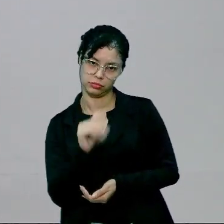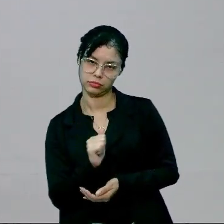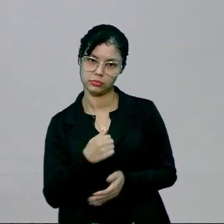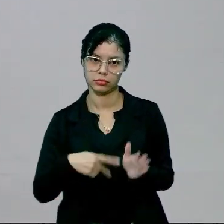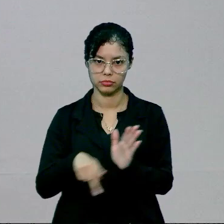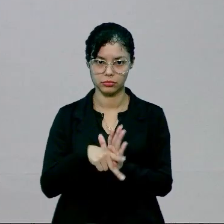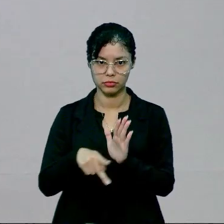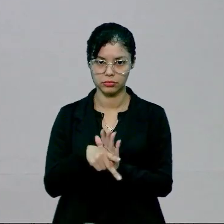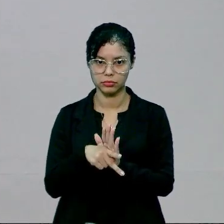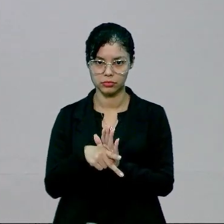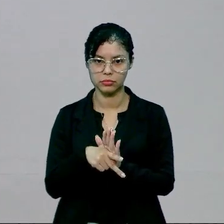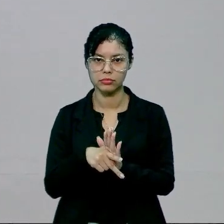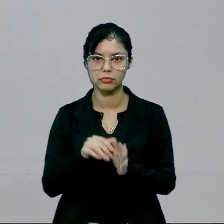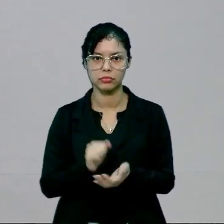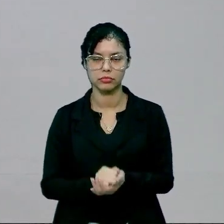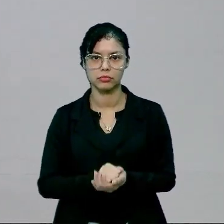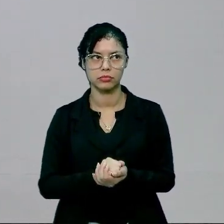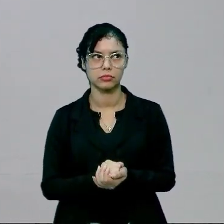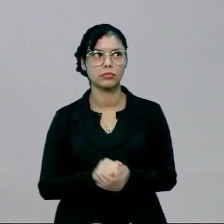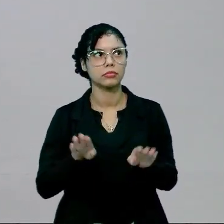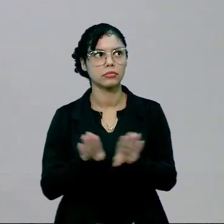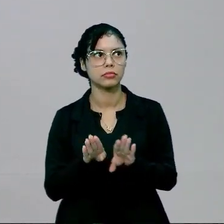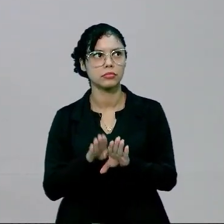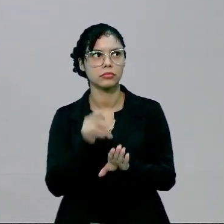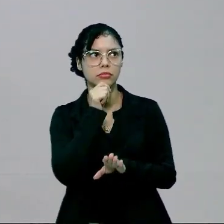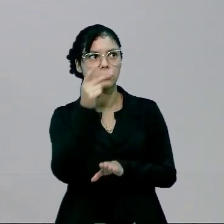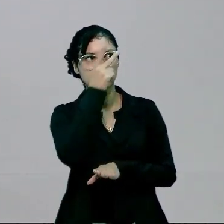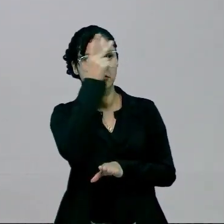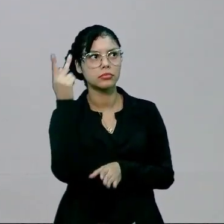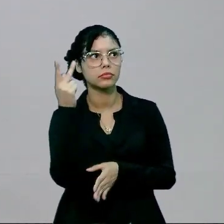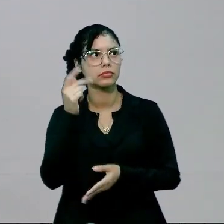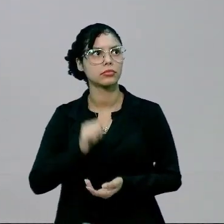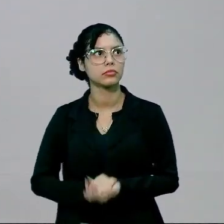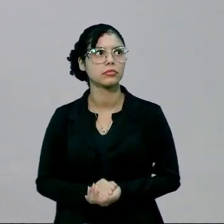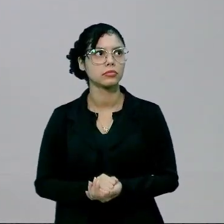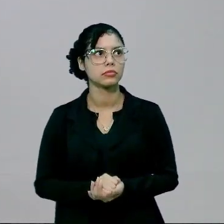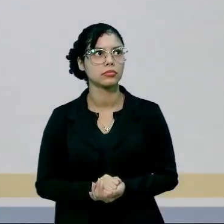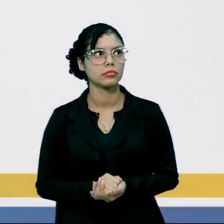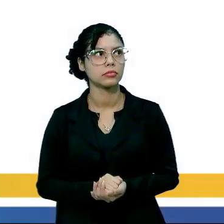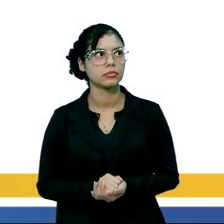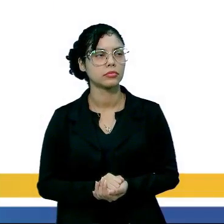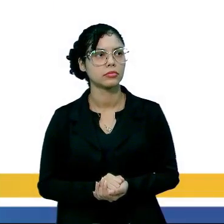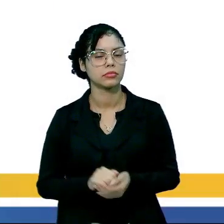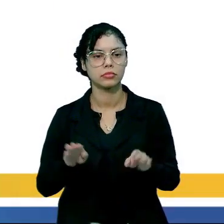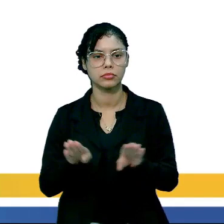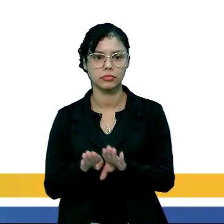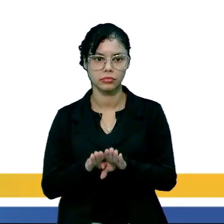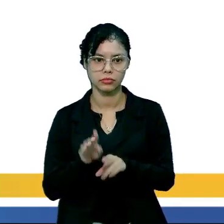referindo ao diagrama de Venn. Tudo bem? Que são os dois diagramas.